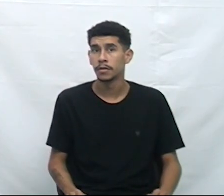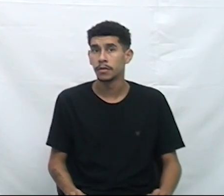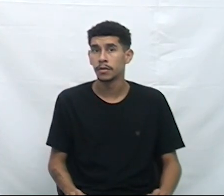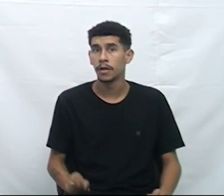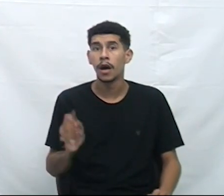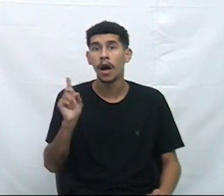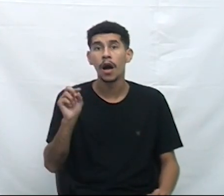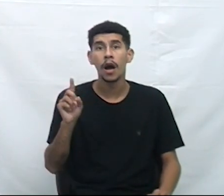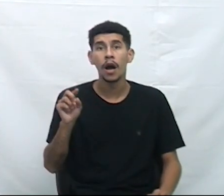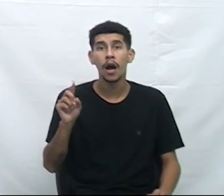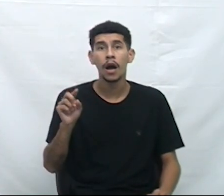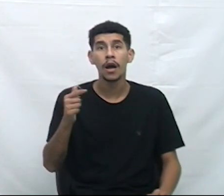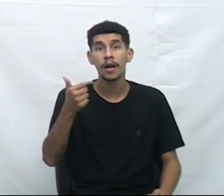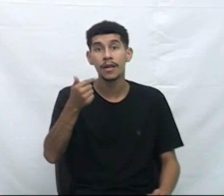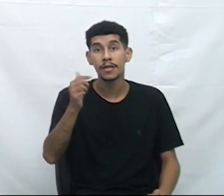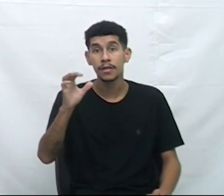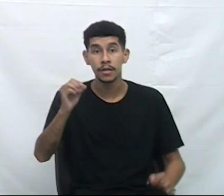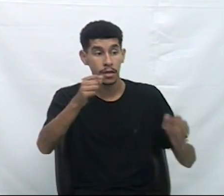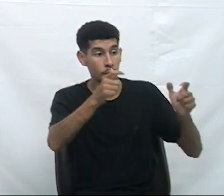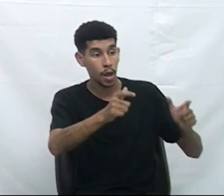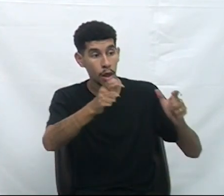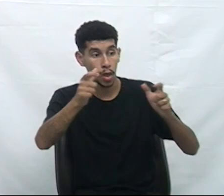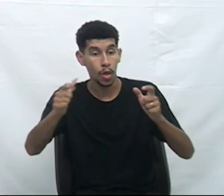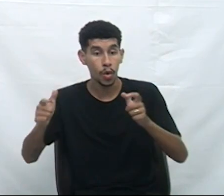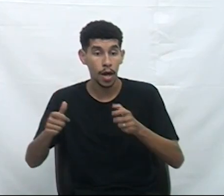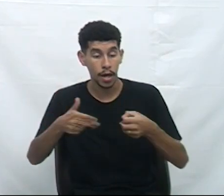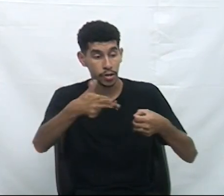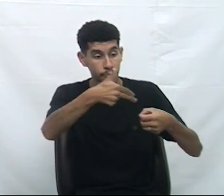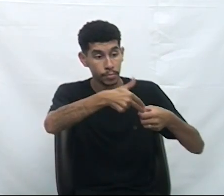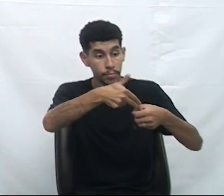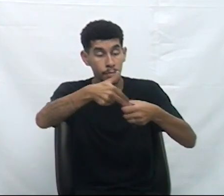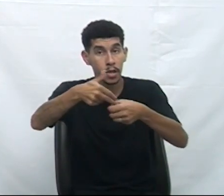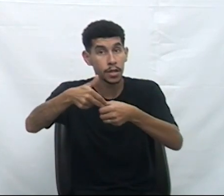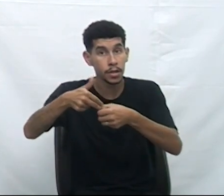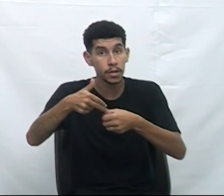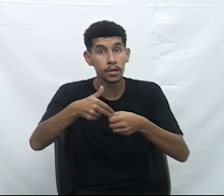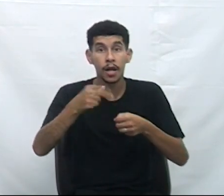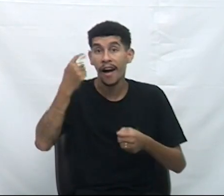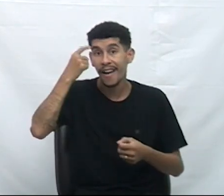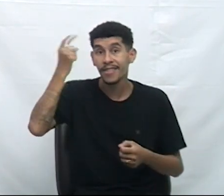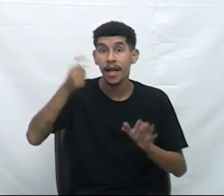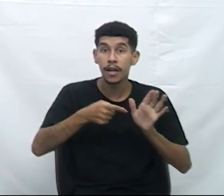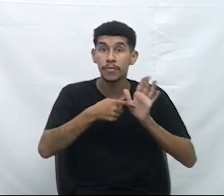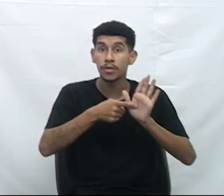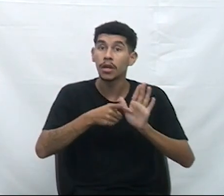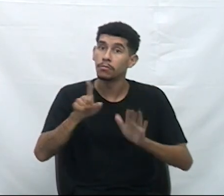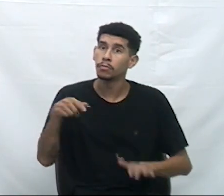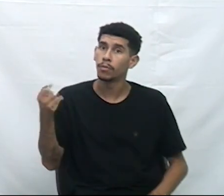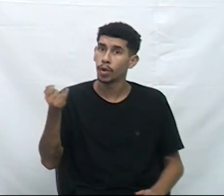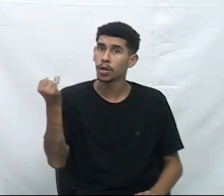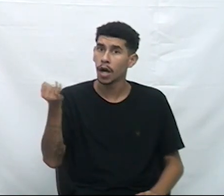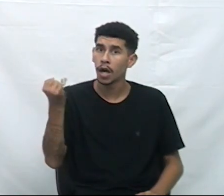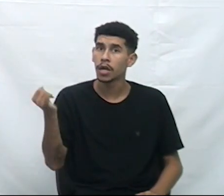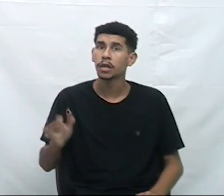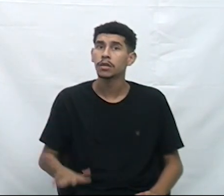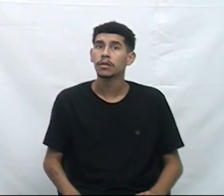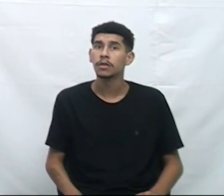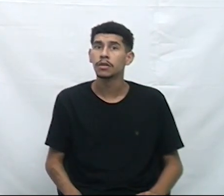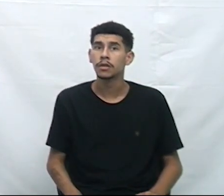locais de abastecimento. Aparentemente, essa foi a ideia apresentada. Importante. Ora,